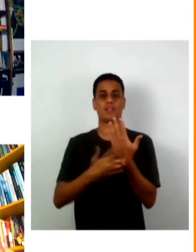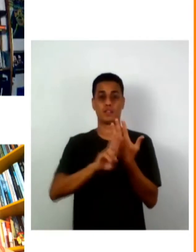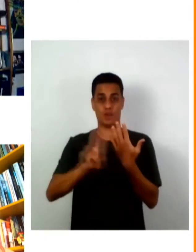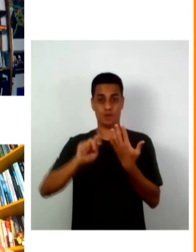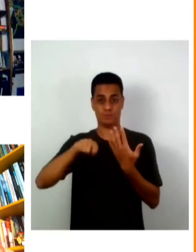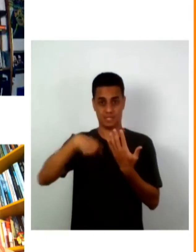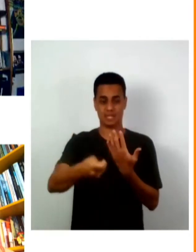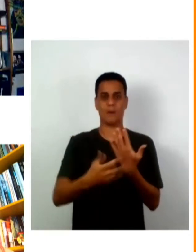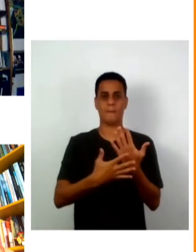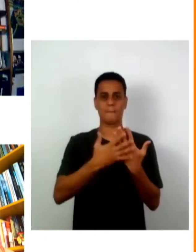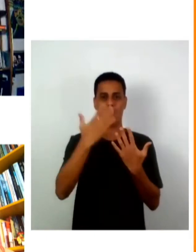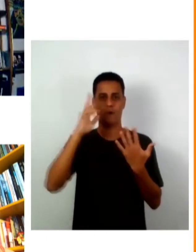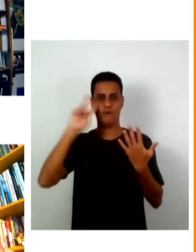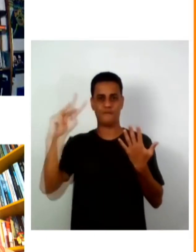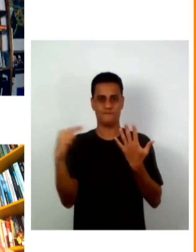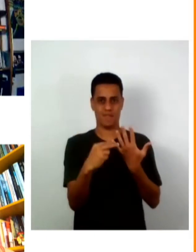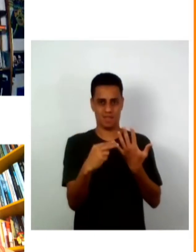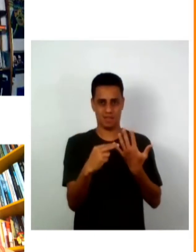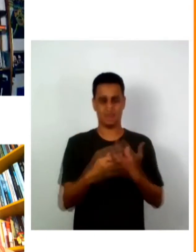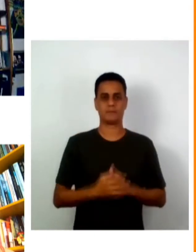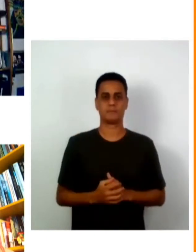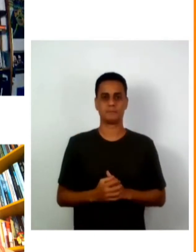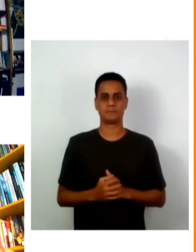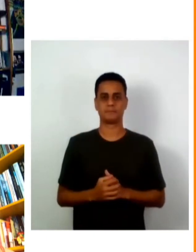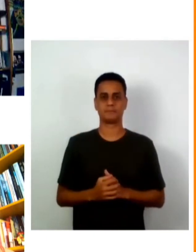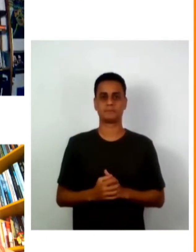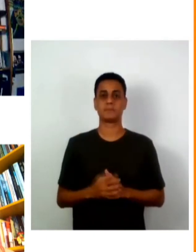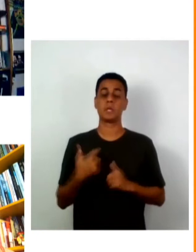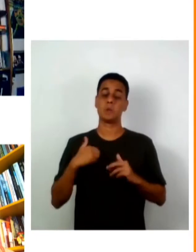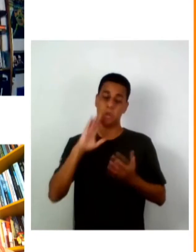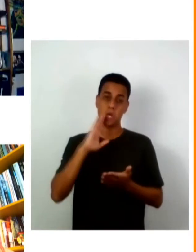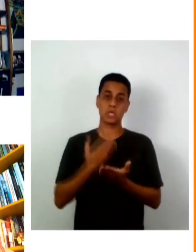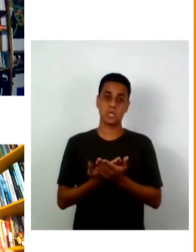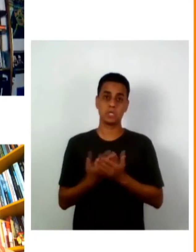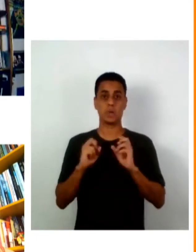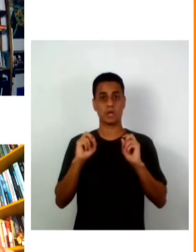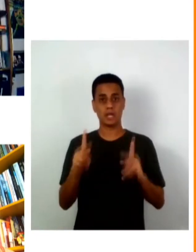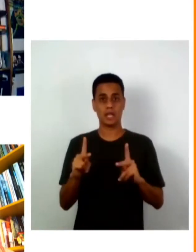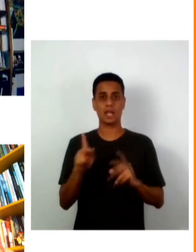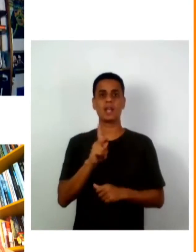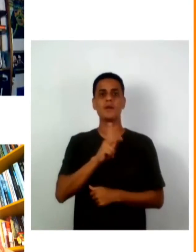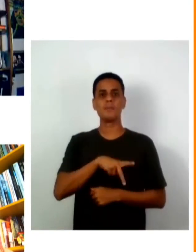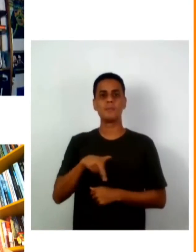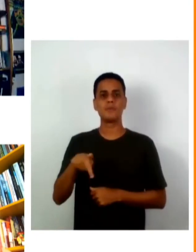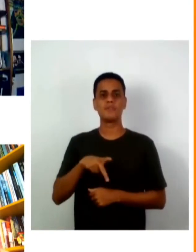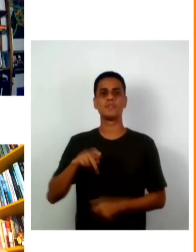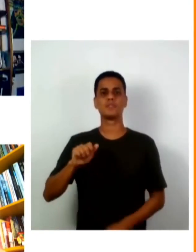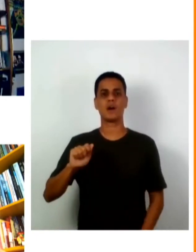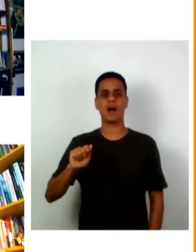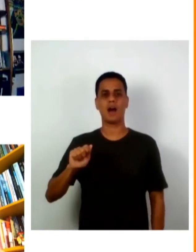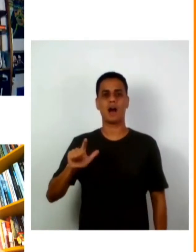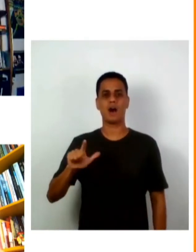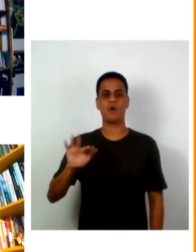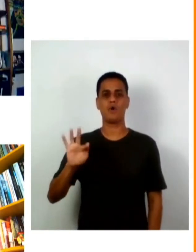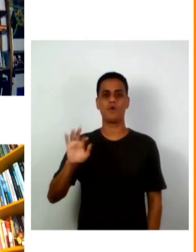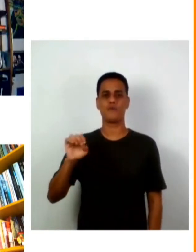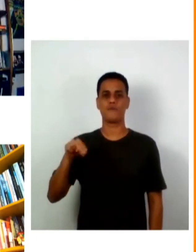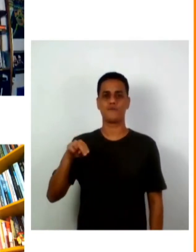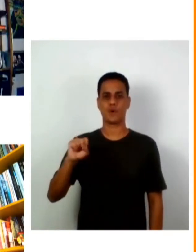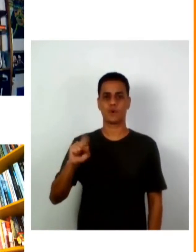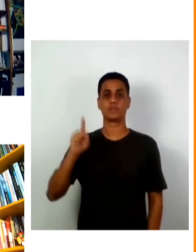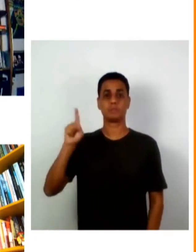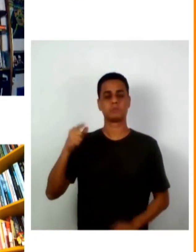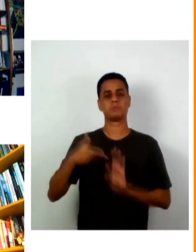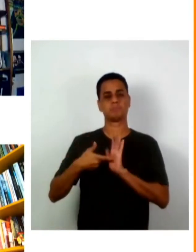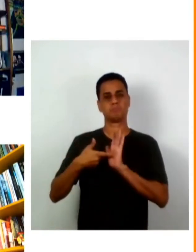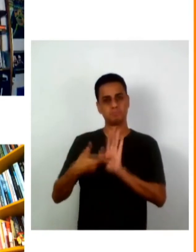Bom, acredito que por hora seja isso. Professor Alfonso, passo a palavra para você e depois seguimos com